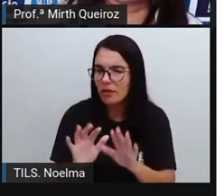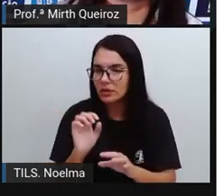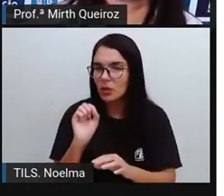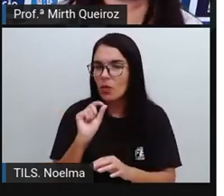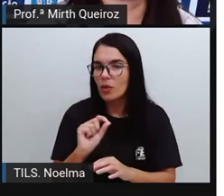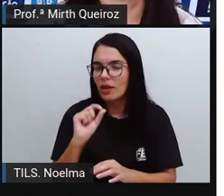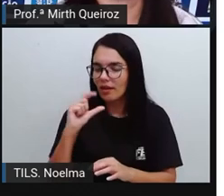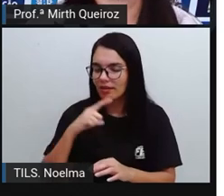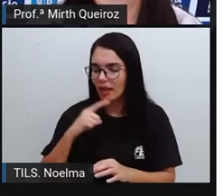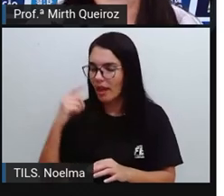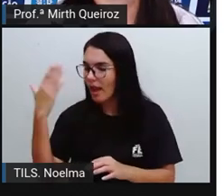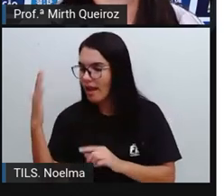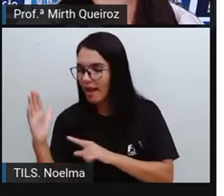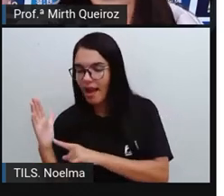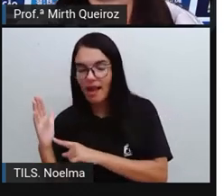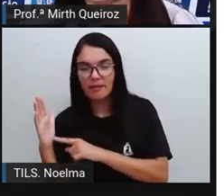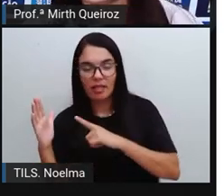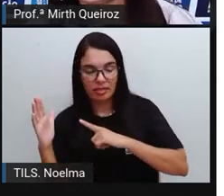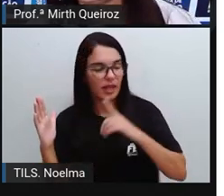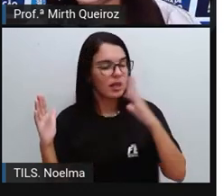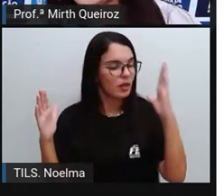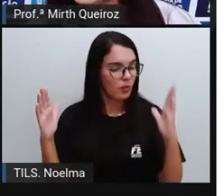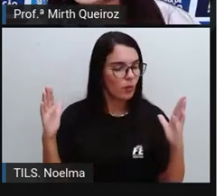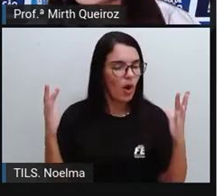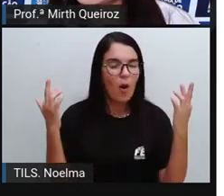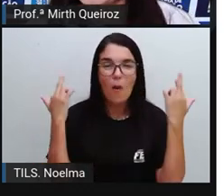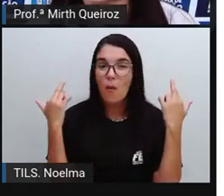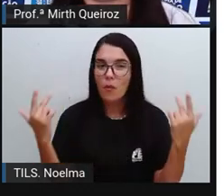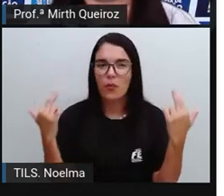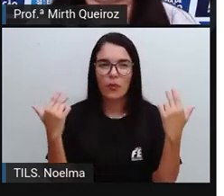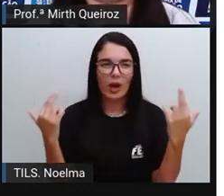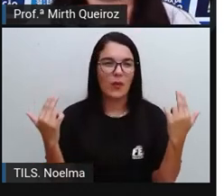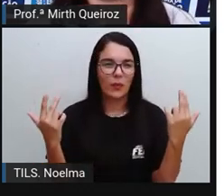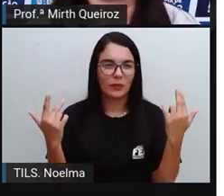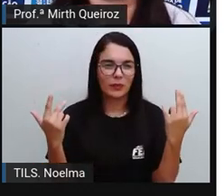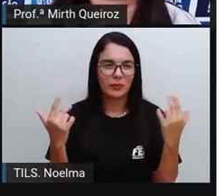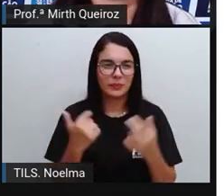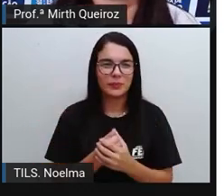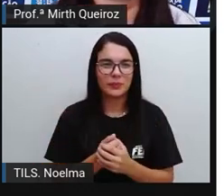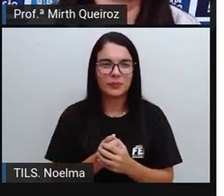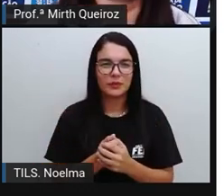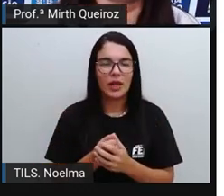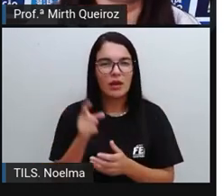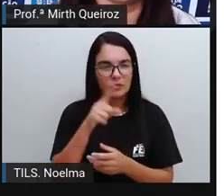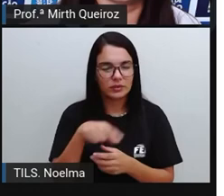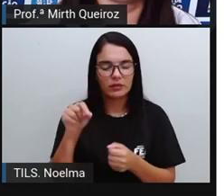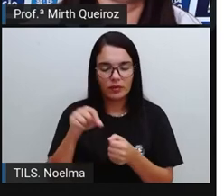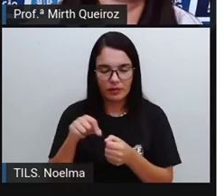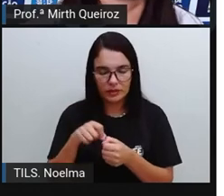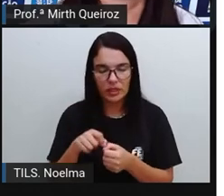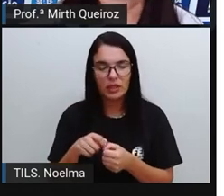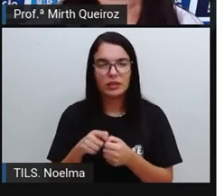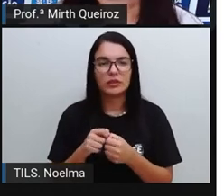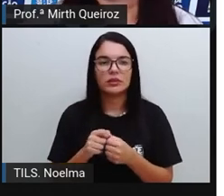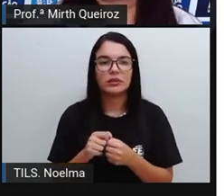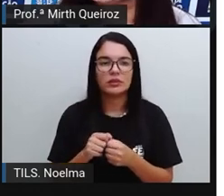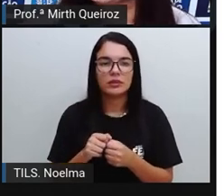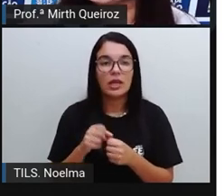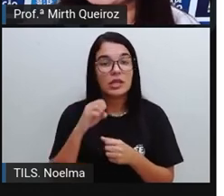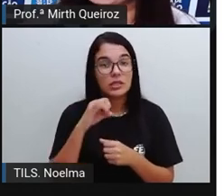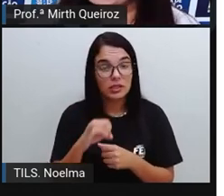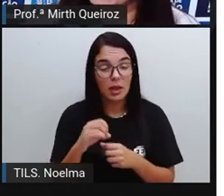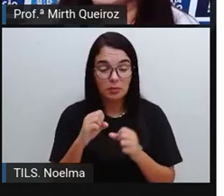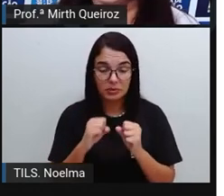lado, sempre tem que ter do outro lado, certo? Vocês vão fazer isso aí, se